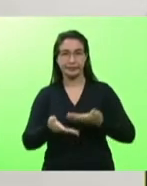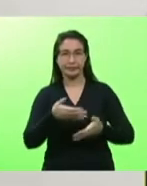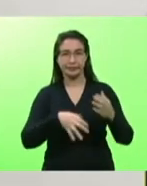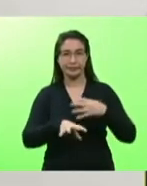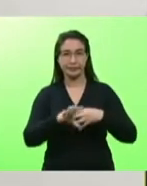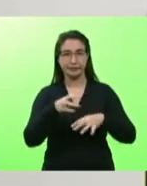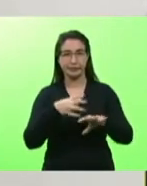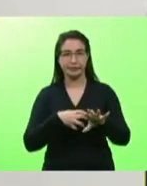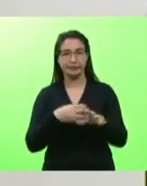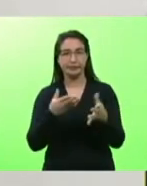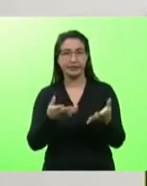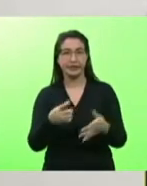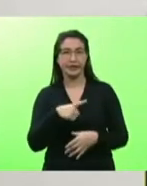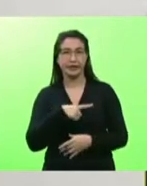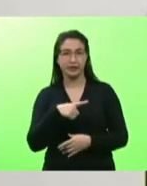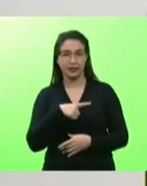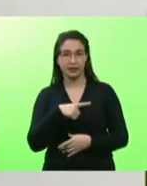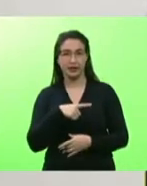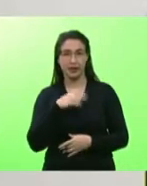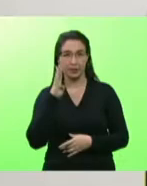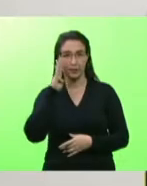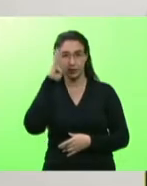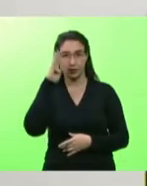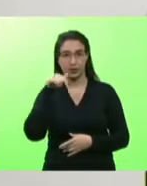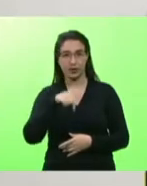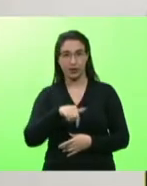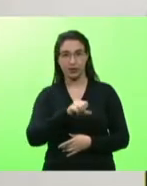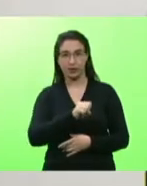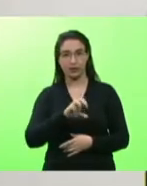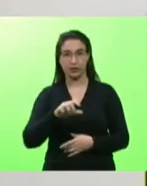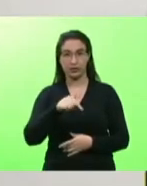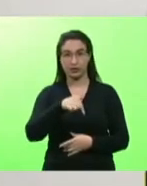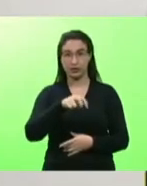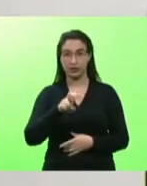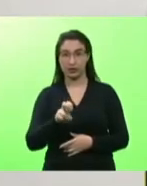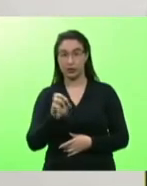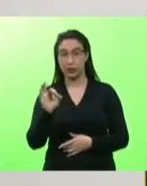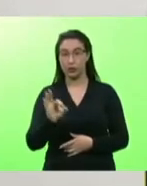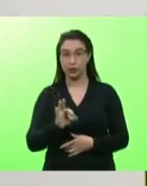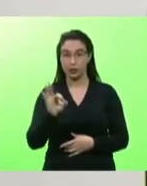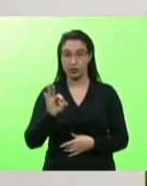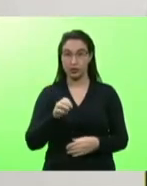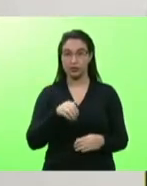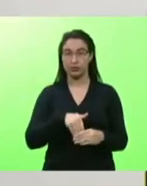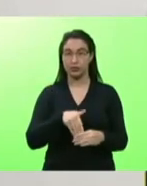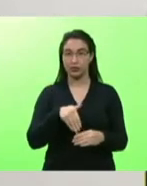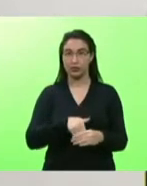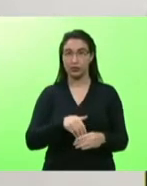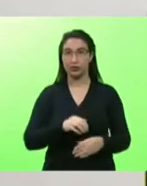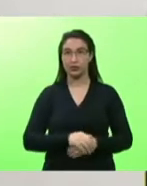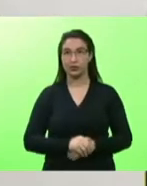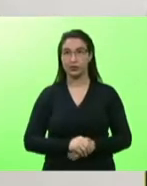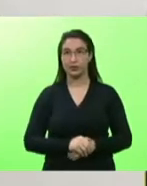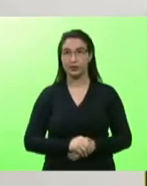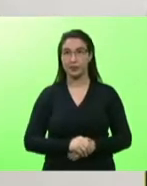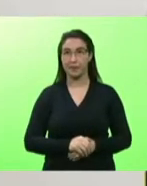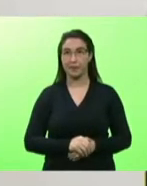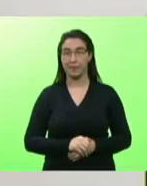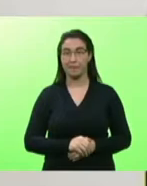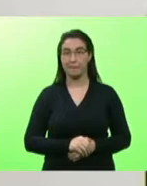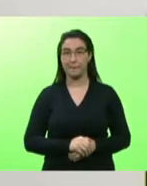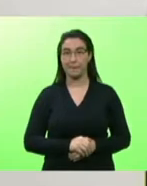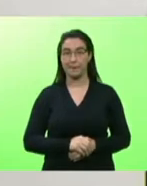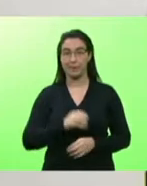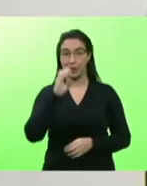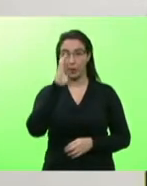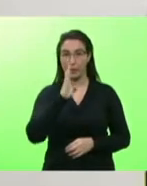retorno que o presidente Bolsonaro dá à Santa Catarina pelos 75% dos votos. A miséria no Brasil, a